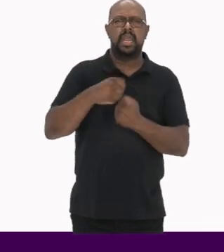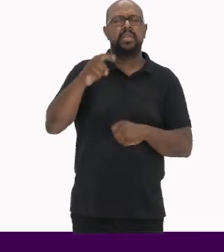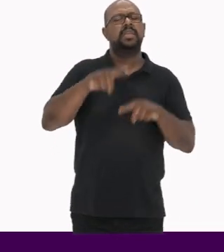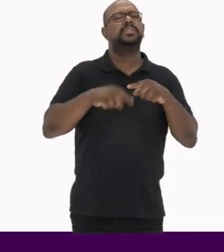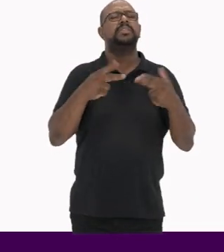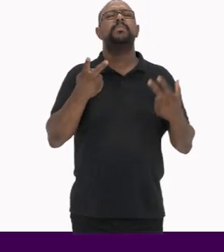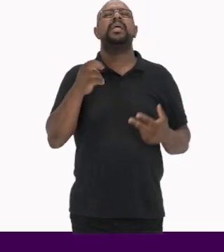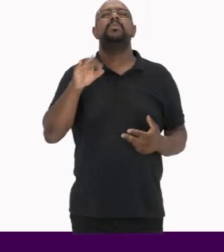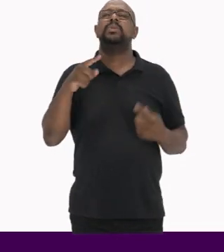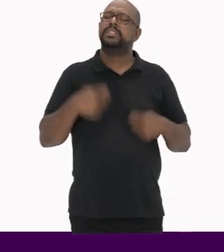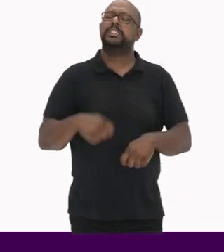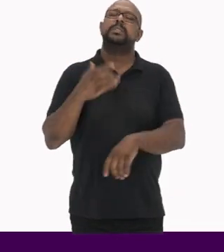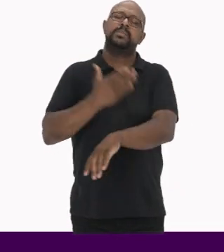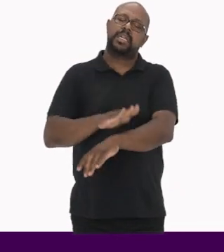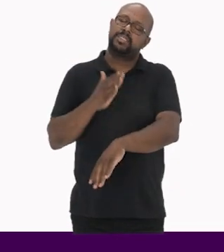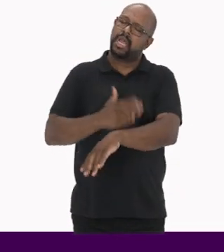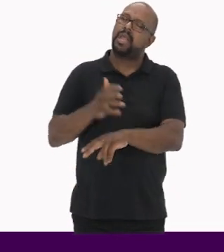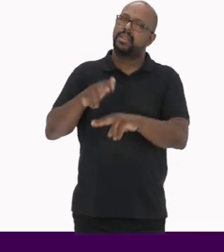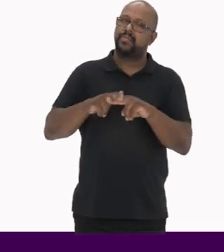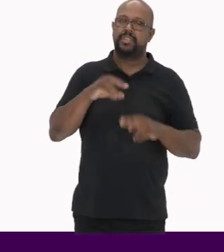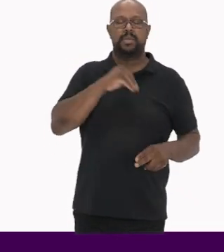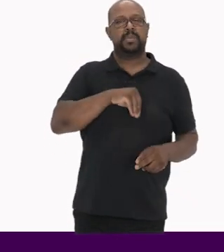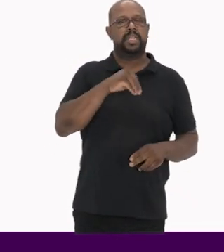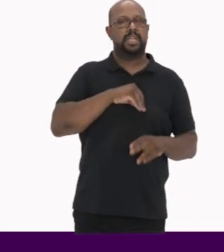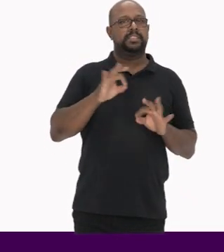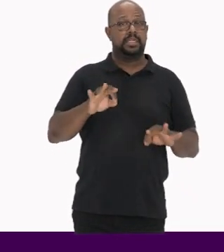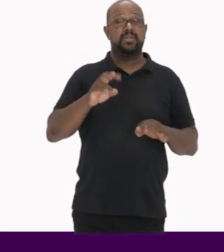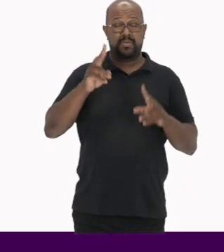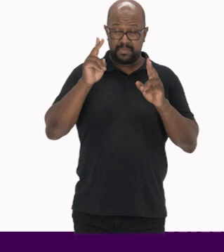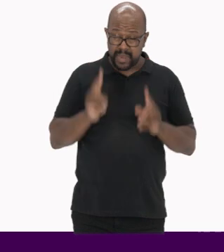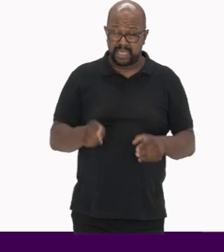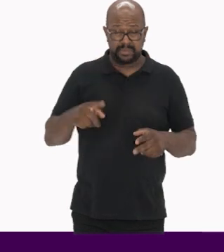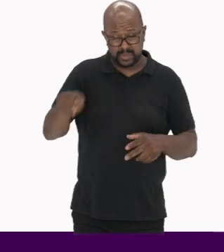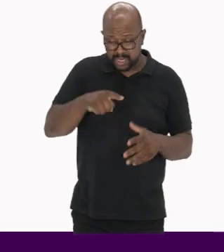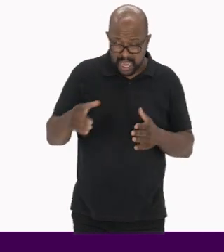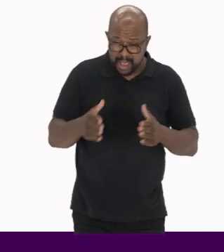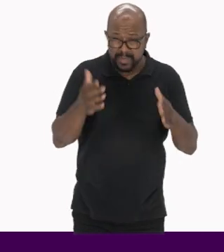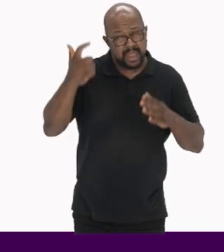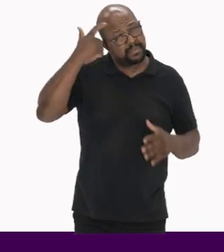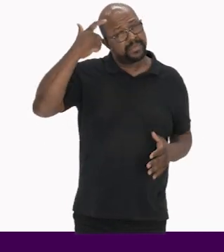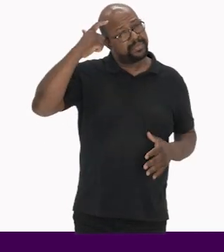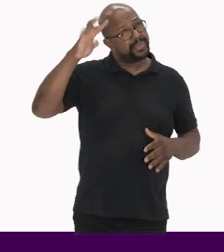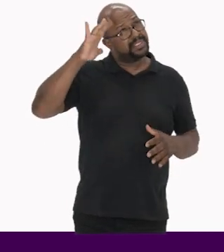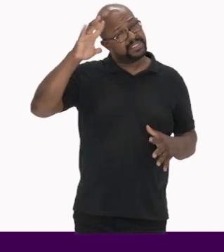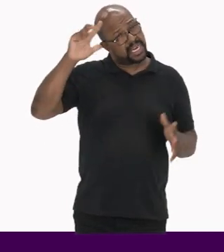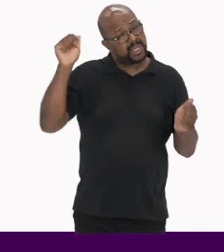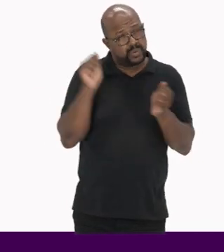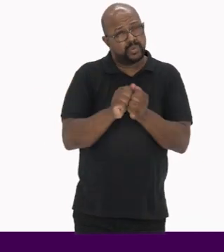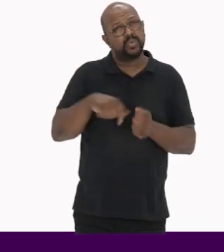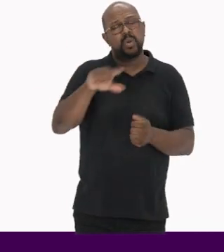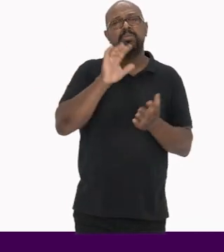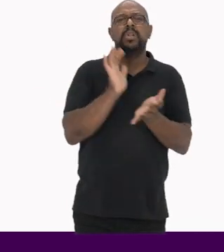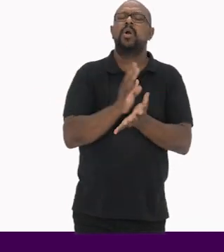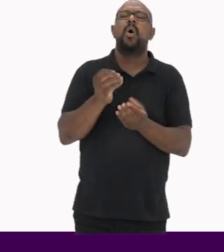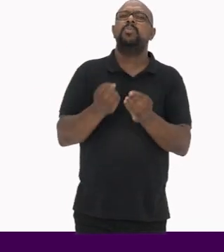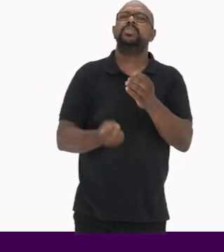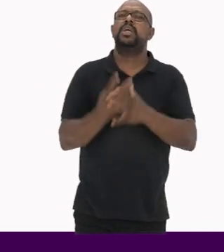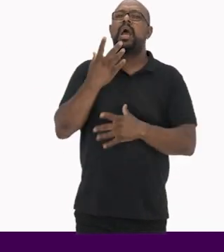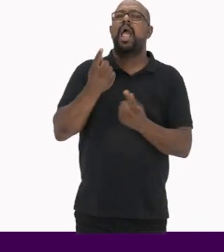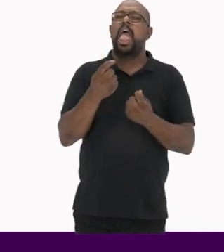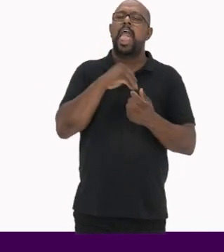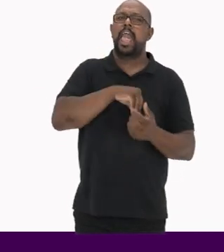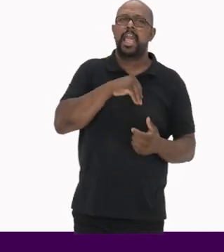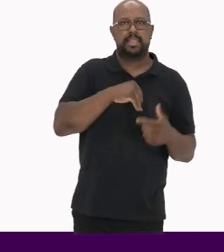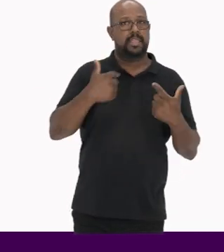Que esses patrimônios sejam praticados através de remuneração No mesmo caminho, é pensar junto com a comunidade Ações de geração de